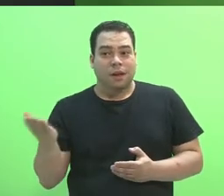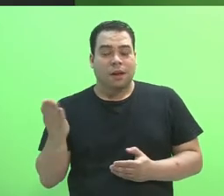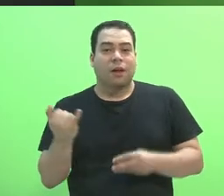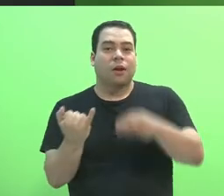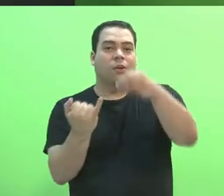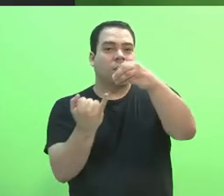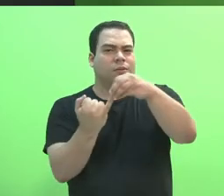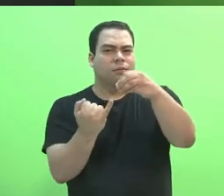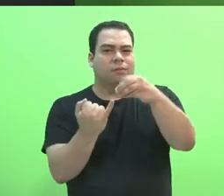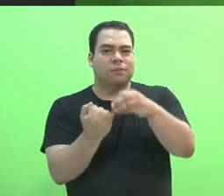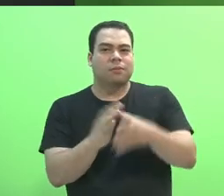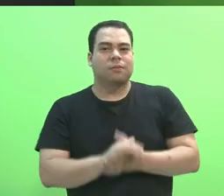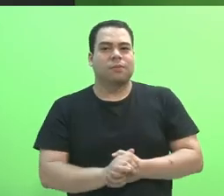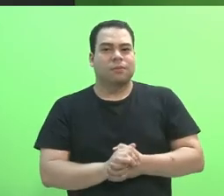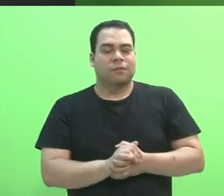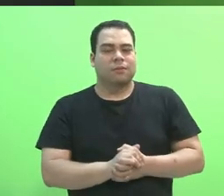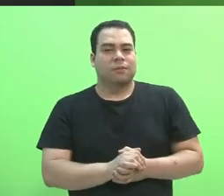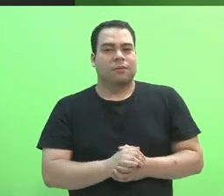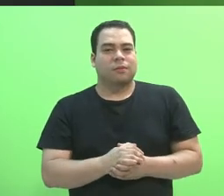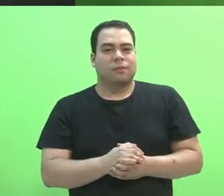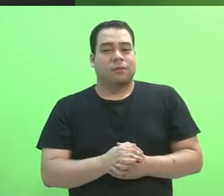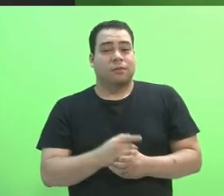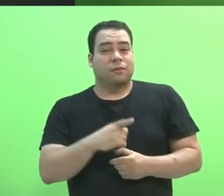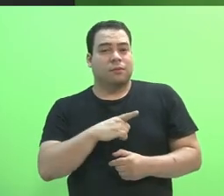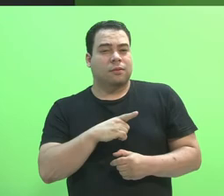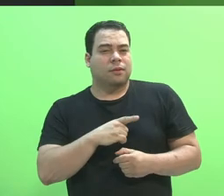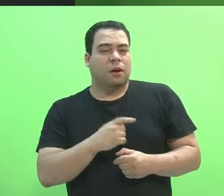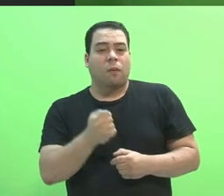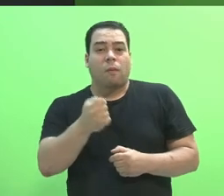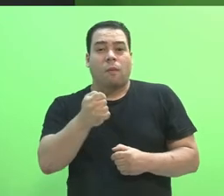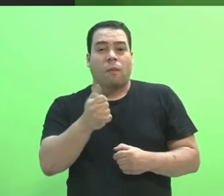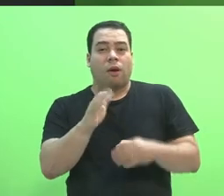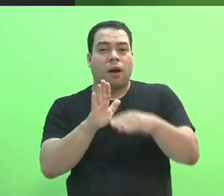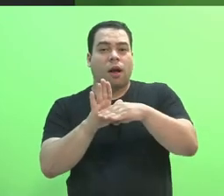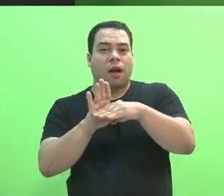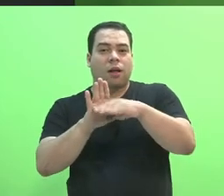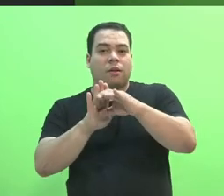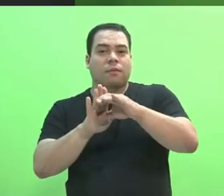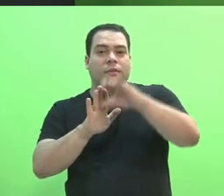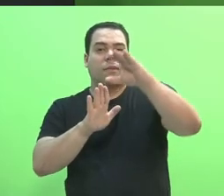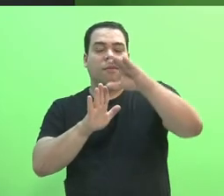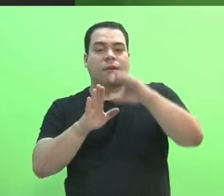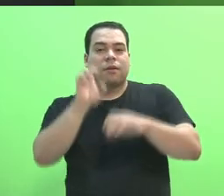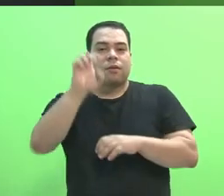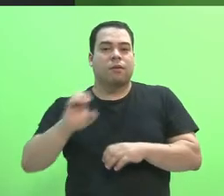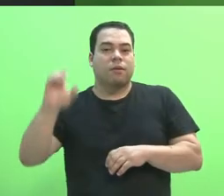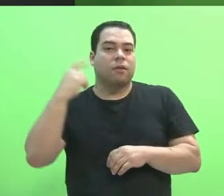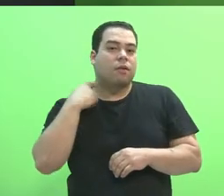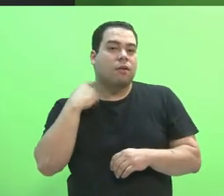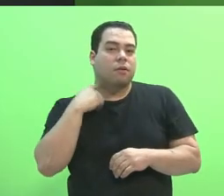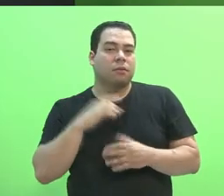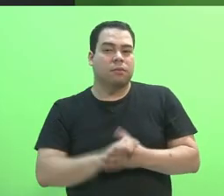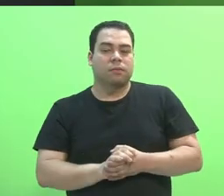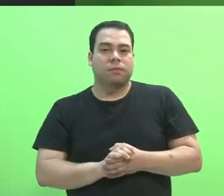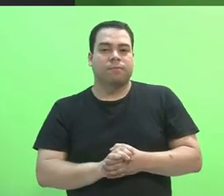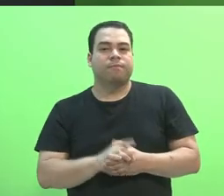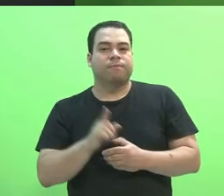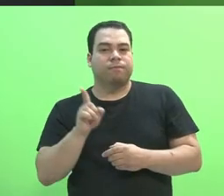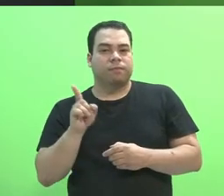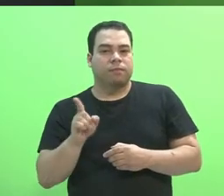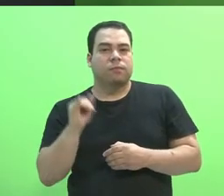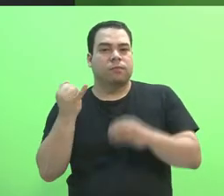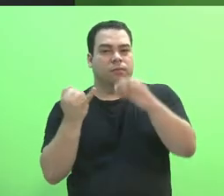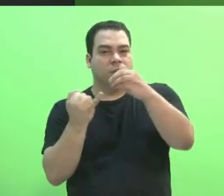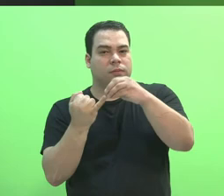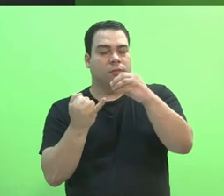instituição múltipla que abrange quase metade do território de Minas Gerais. Uma instituição que, ao mesmo